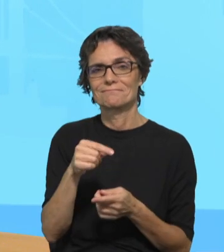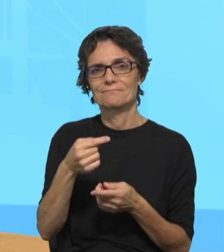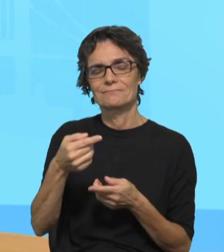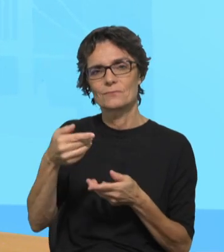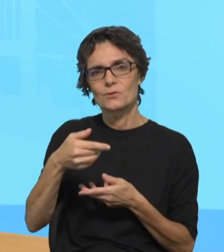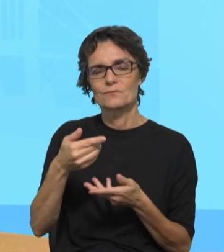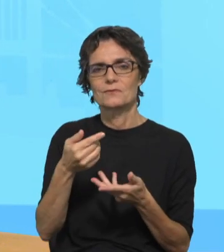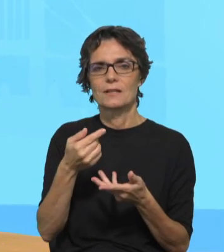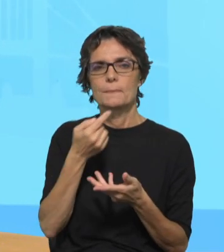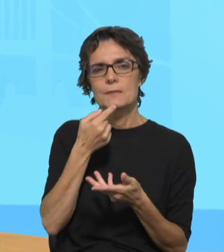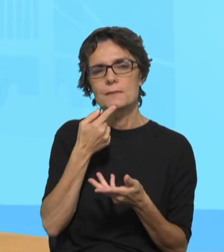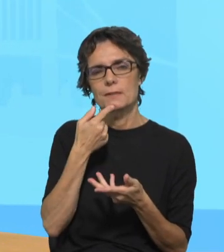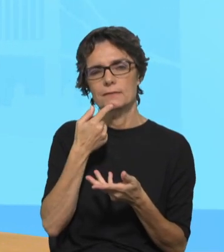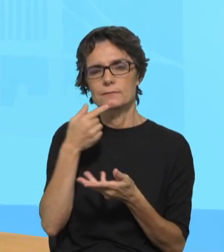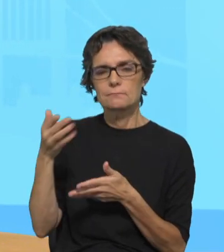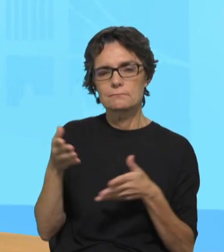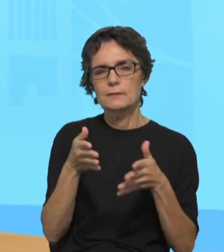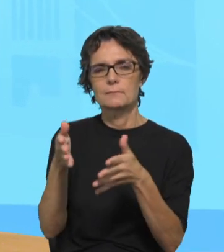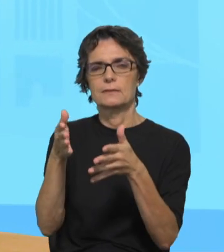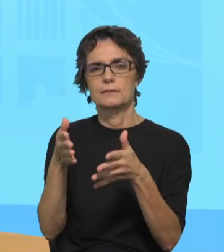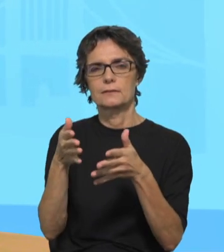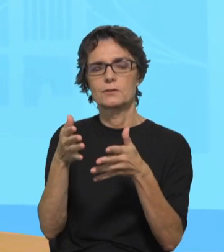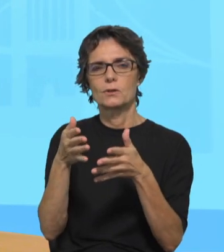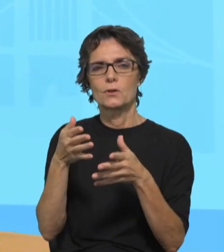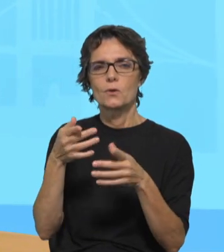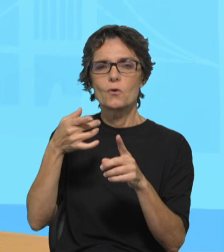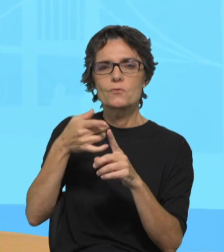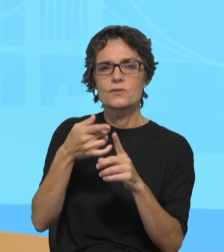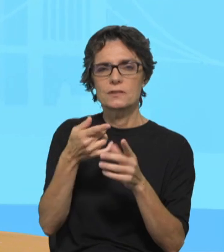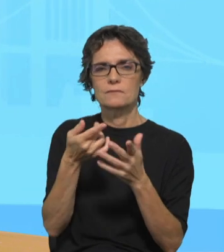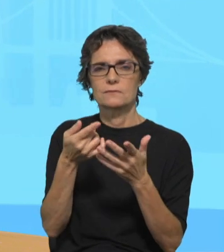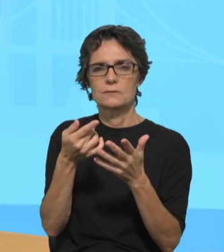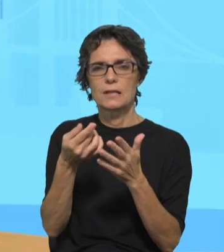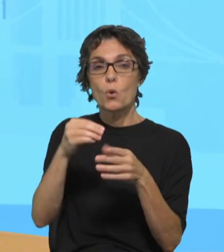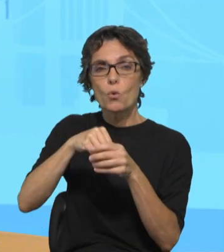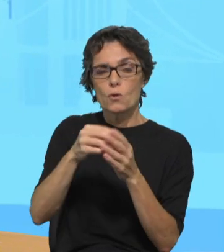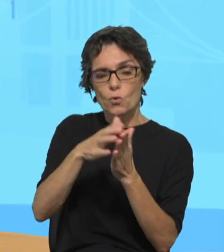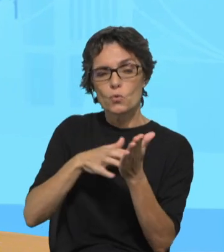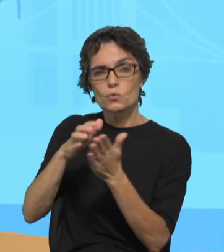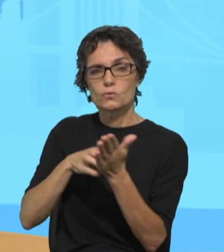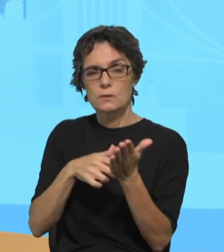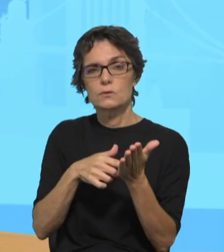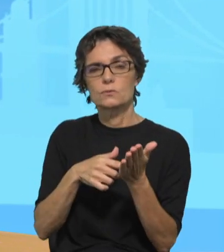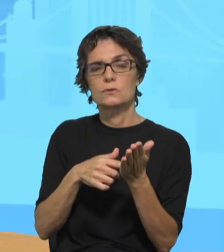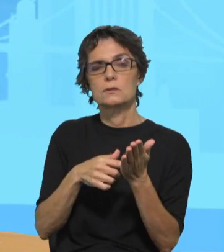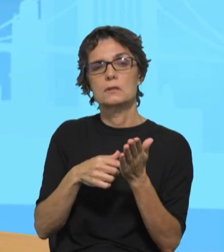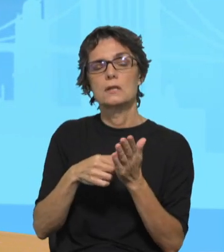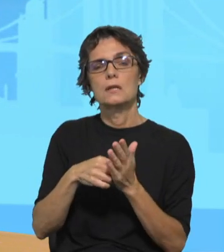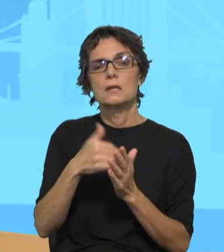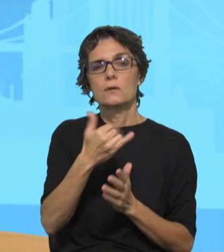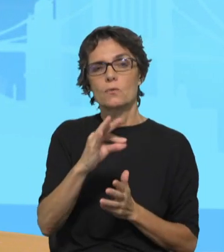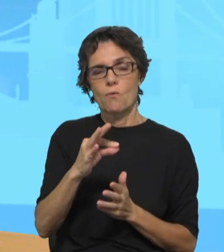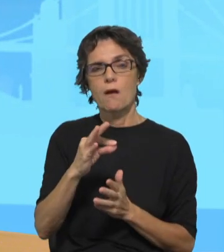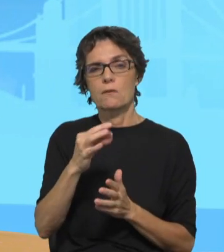e o itinerário por onde nos convidam a seguir estas leituras do 24º Domingo do Tempo Comum e também